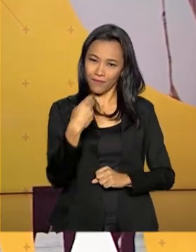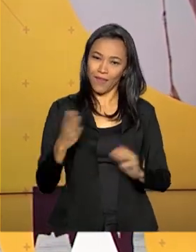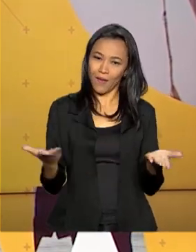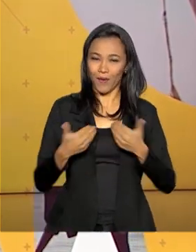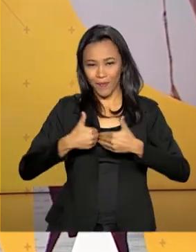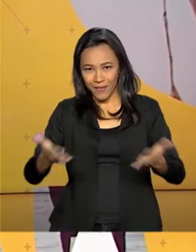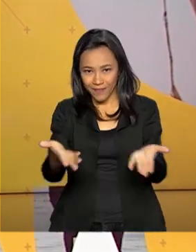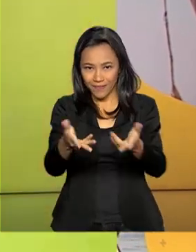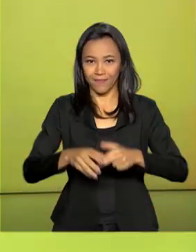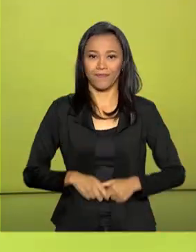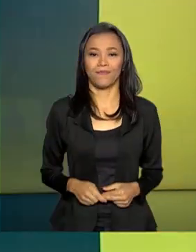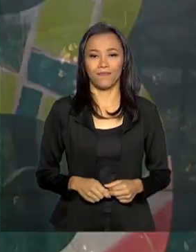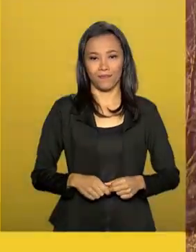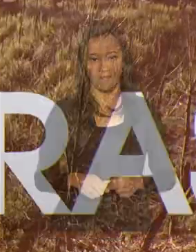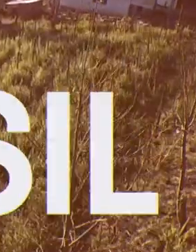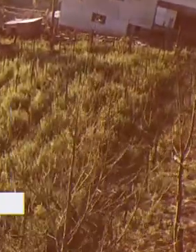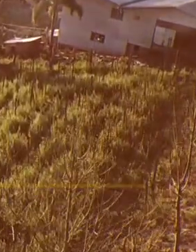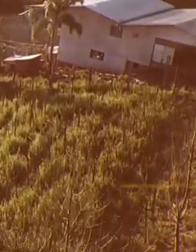em Dia já está no ar.